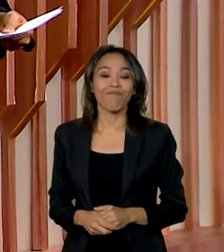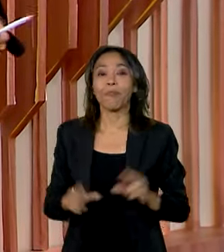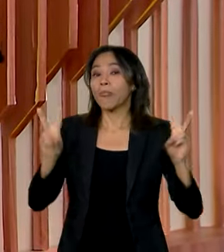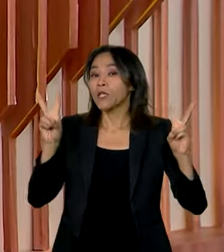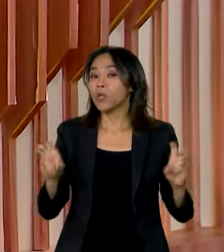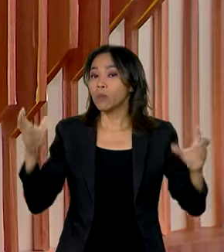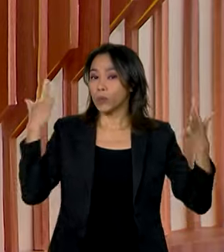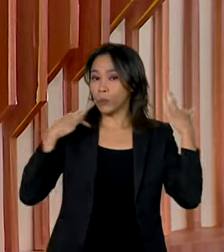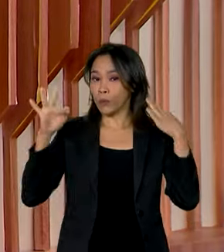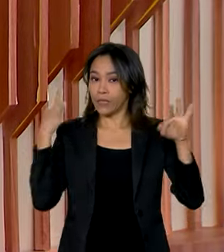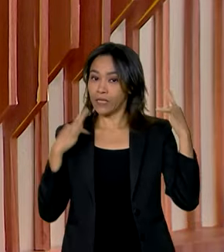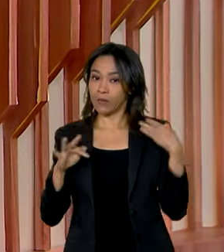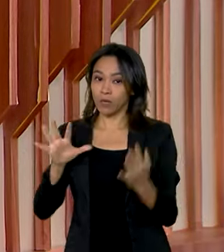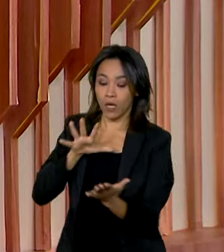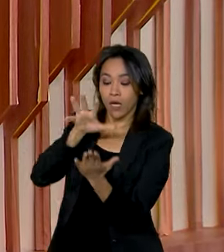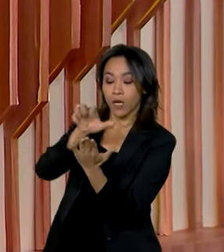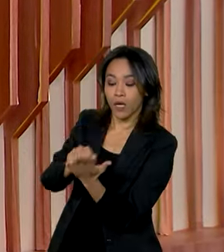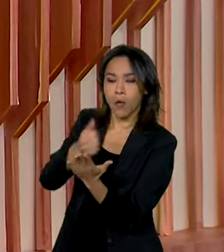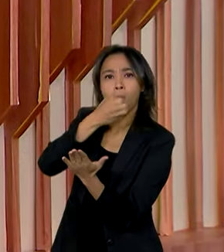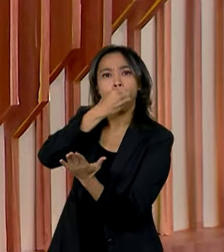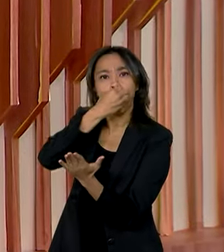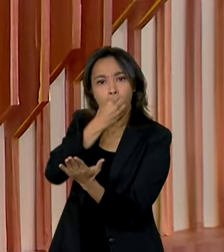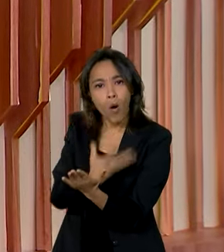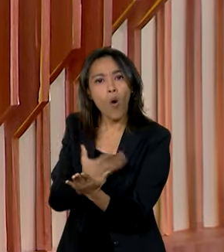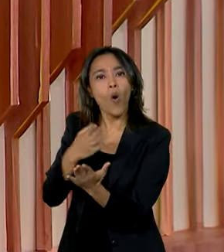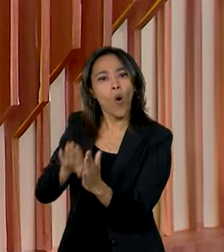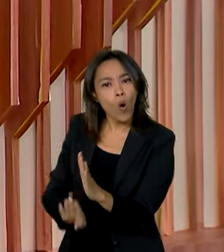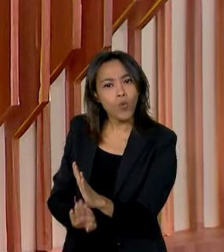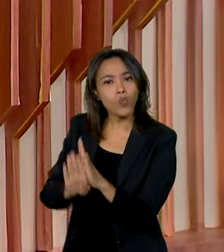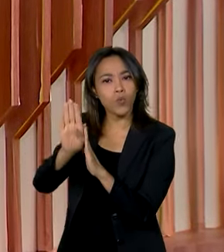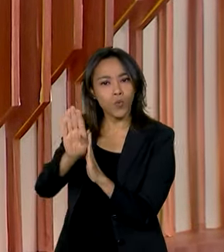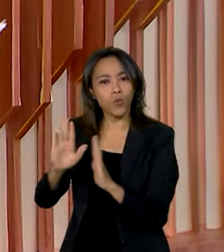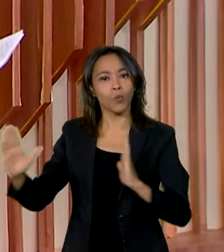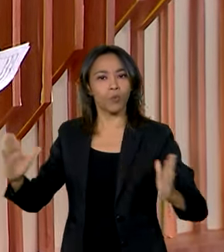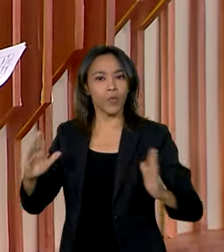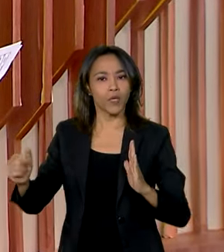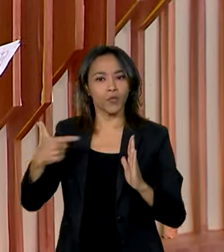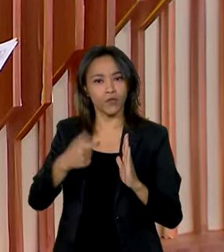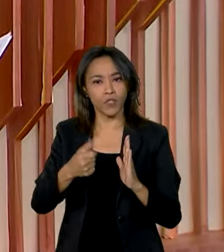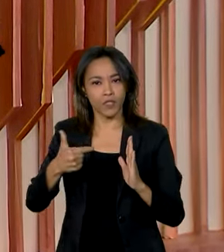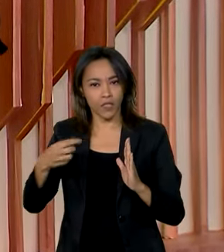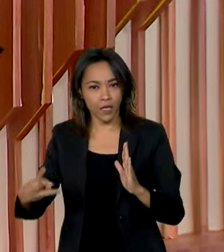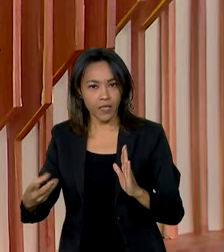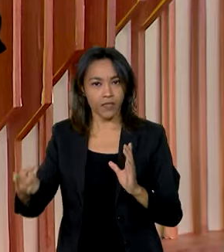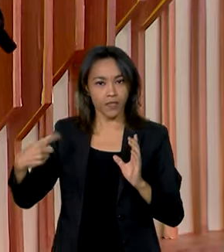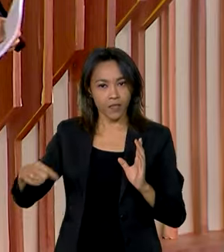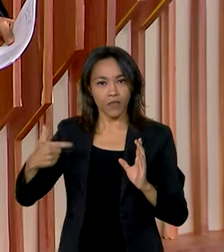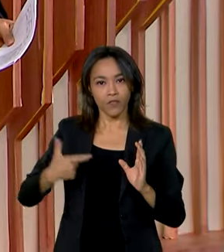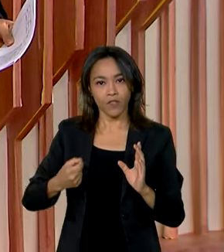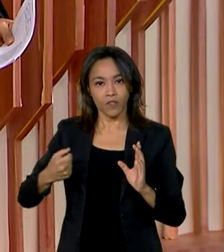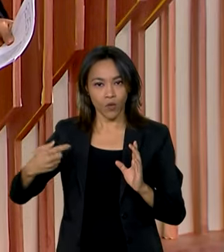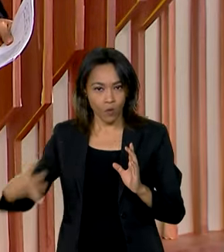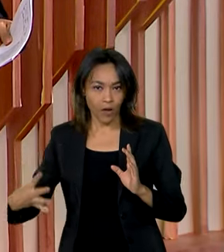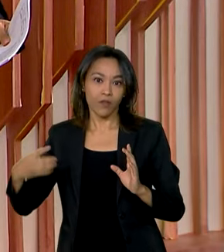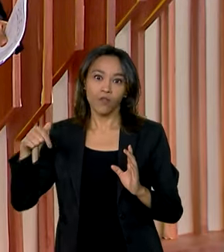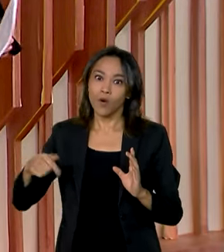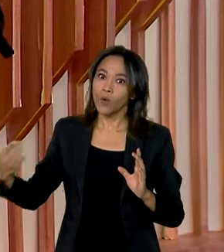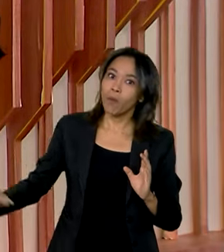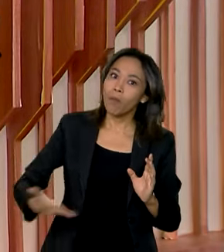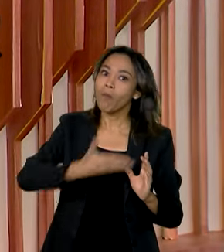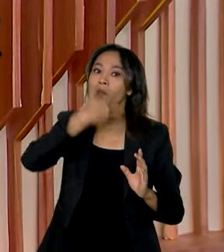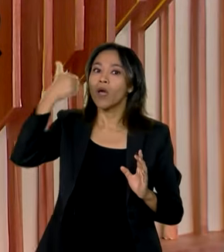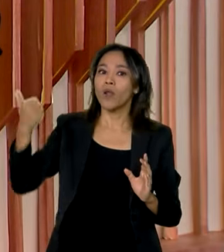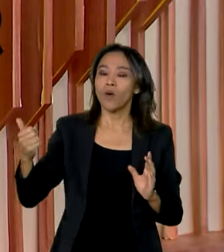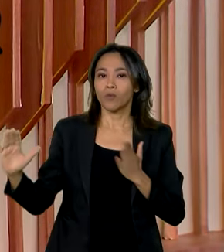no Brasil registrou o melhor desempenho na alta temporada de 2023 e 2024. Foi o maior volume de receitas